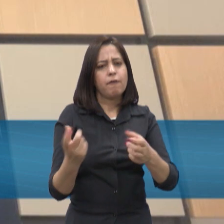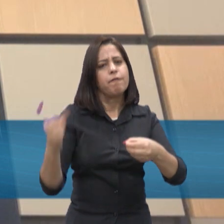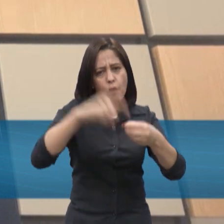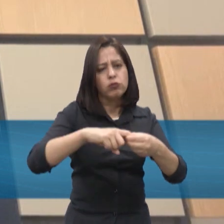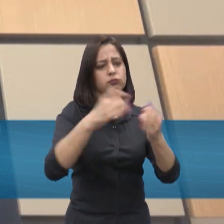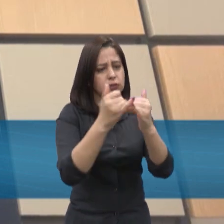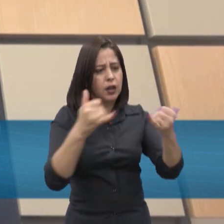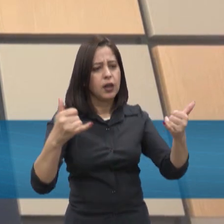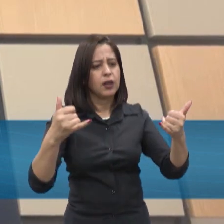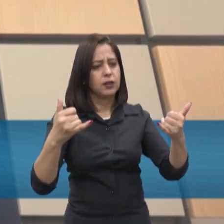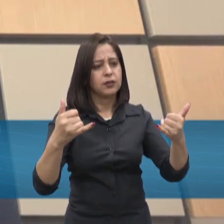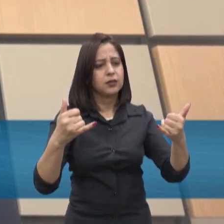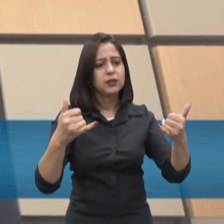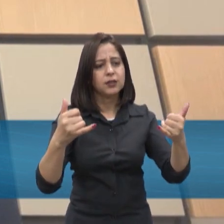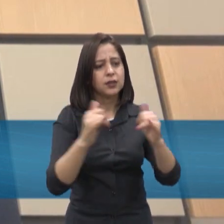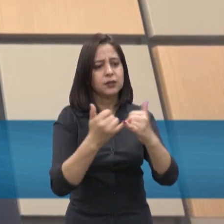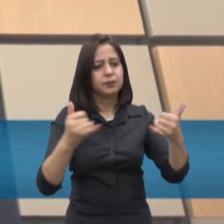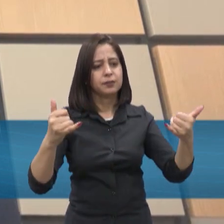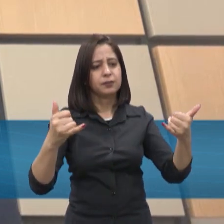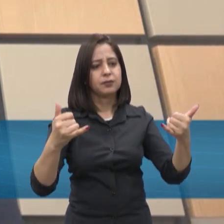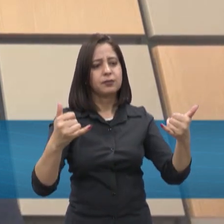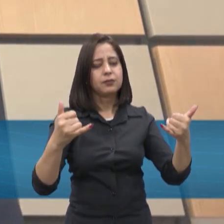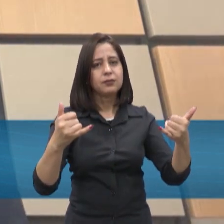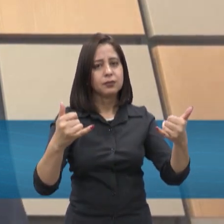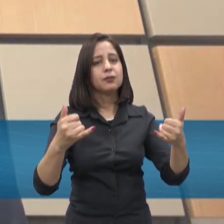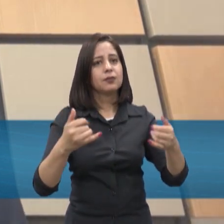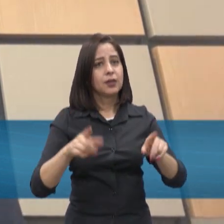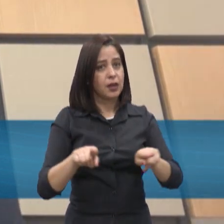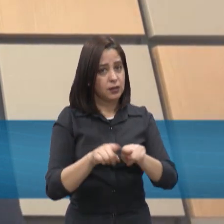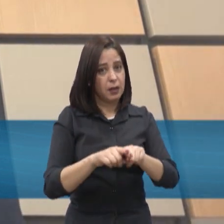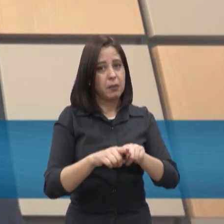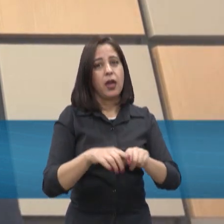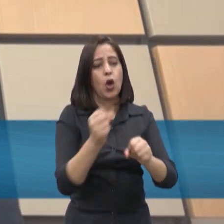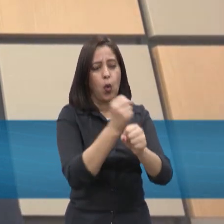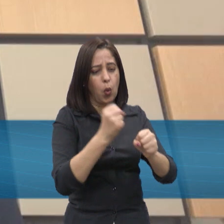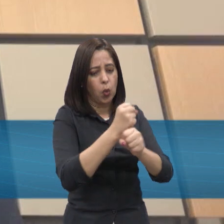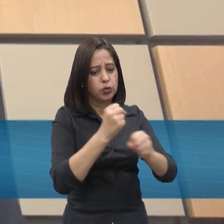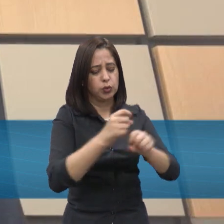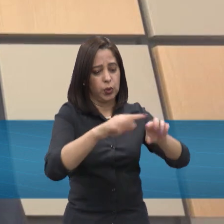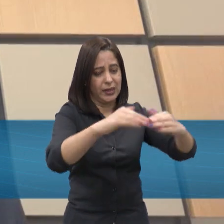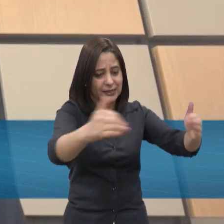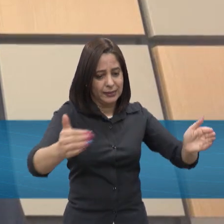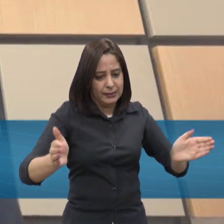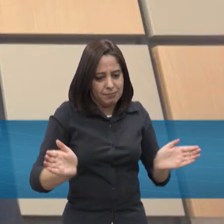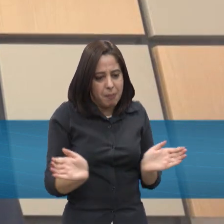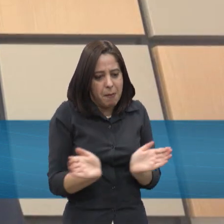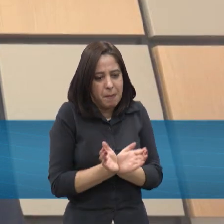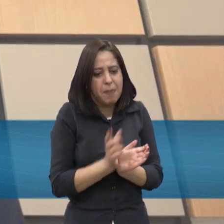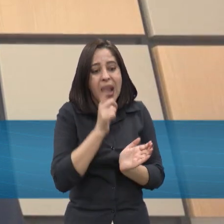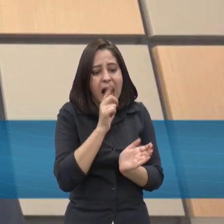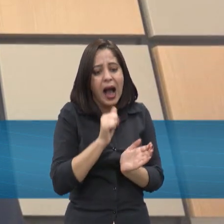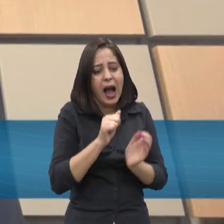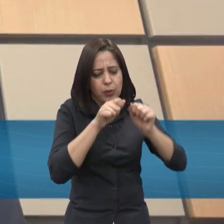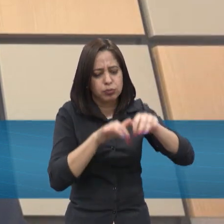isolar locais de ocorrência ou de grandes vultos, por exemplo, quando cai uma árvore, né, que aí eu não consigo fazer isso à distância, mas eu